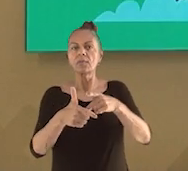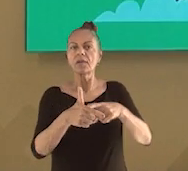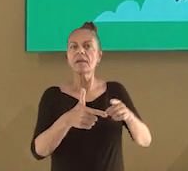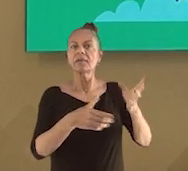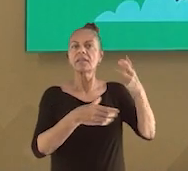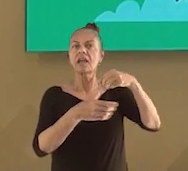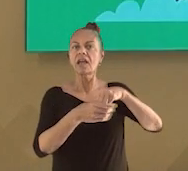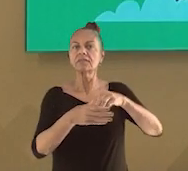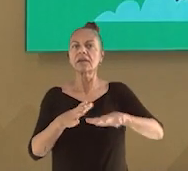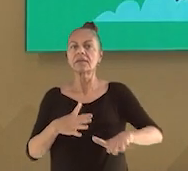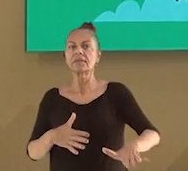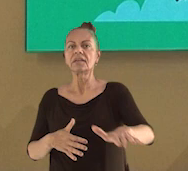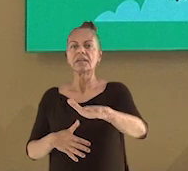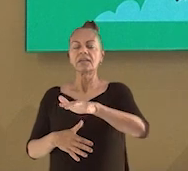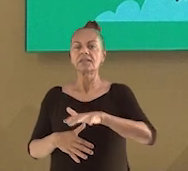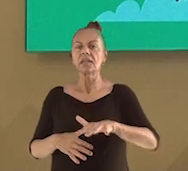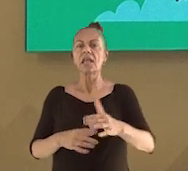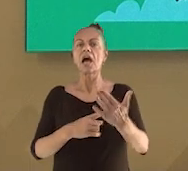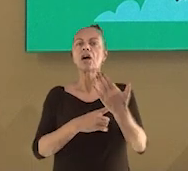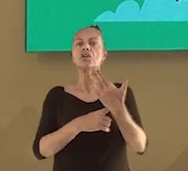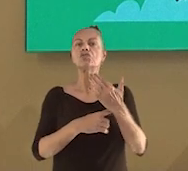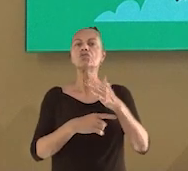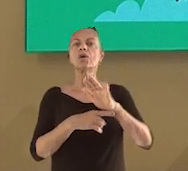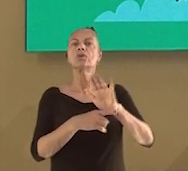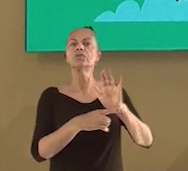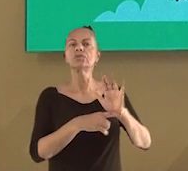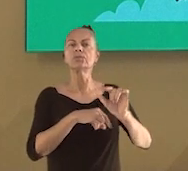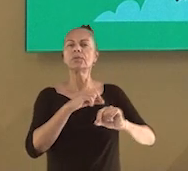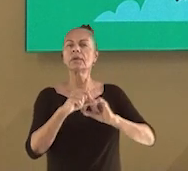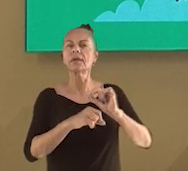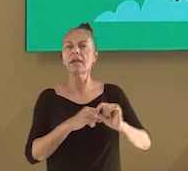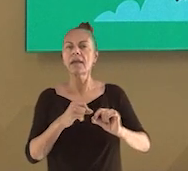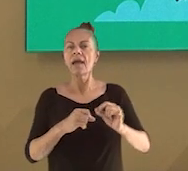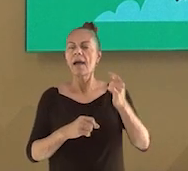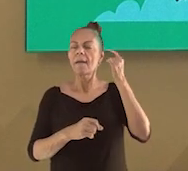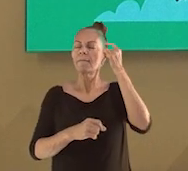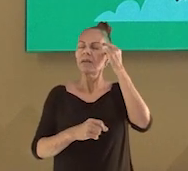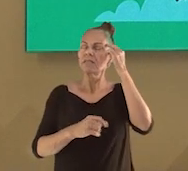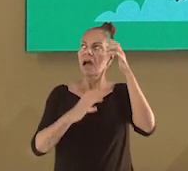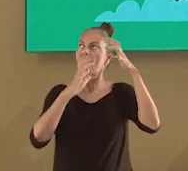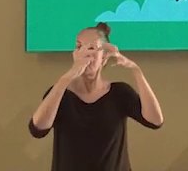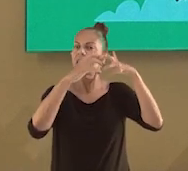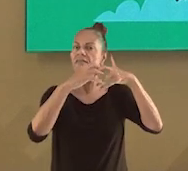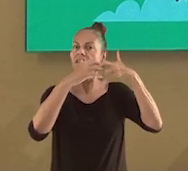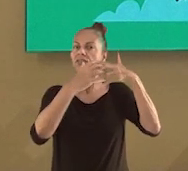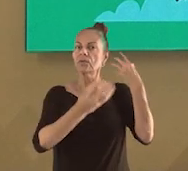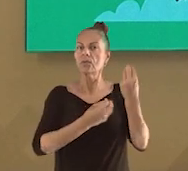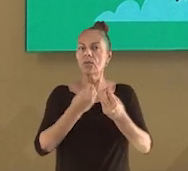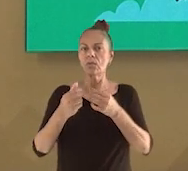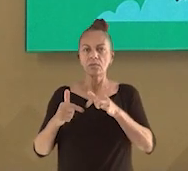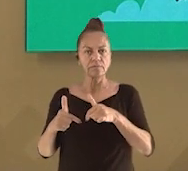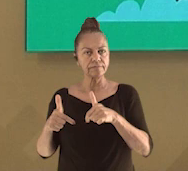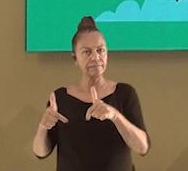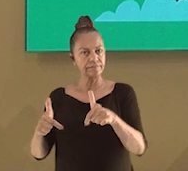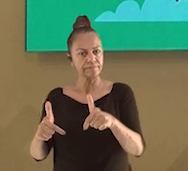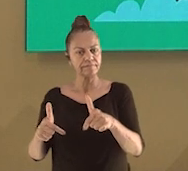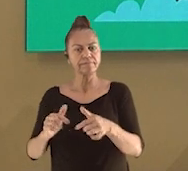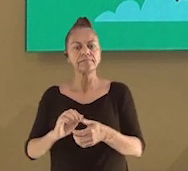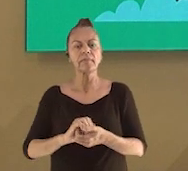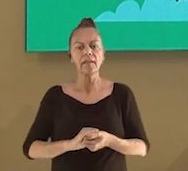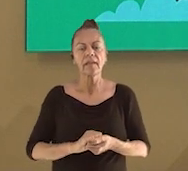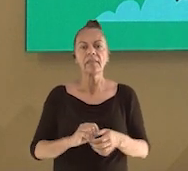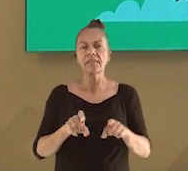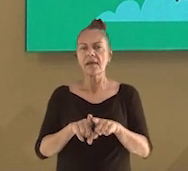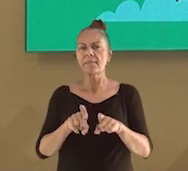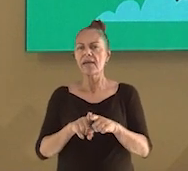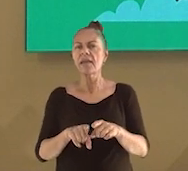importantes, pois eles identificam esses problemas ambientais e nos ajudam a repensar práticas. Nos